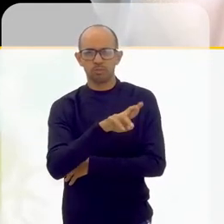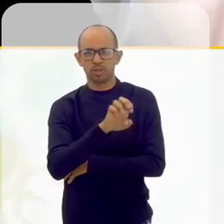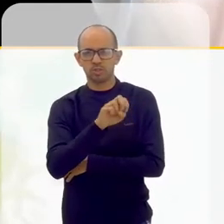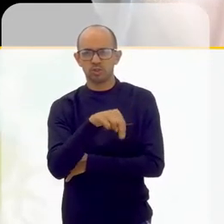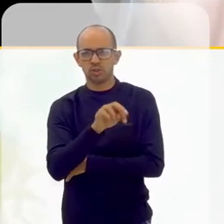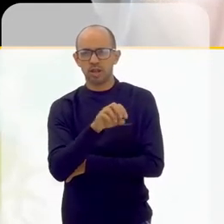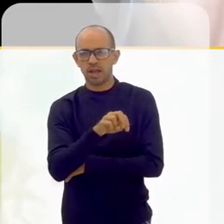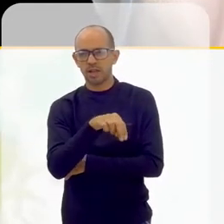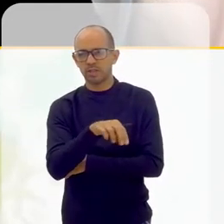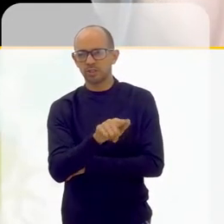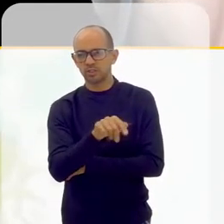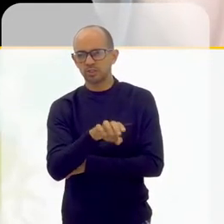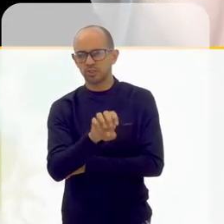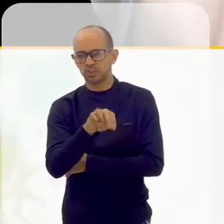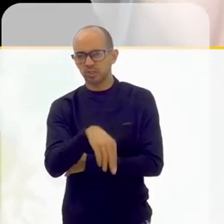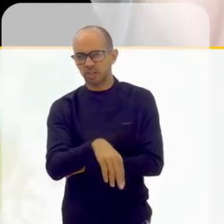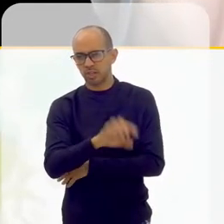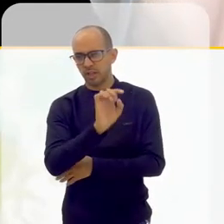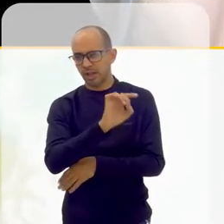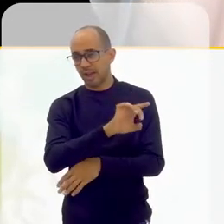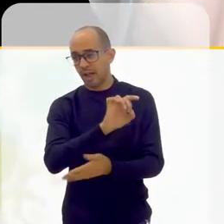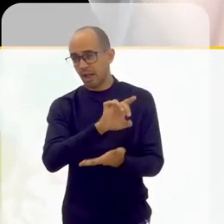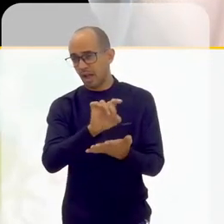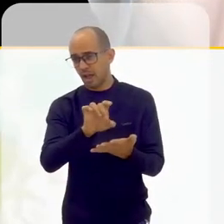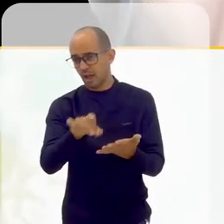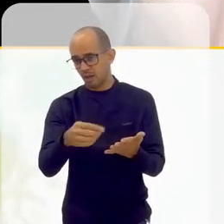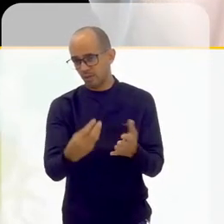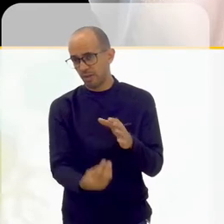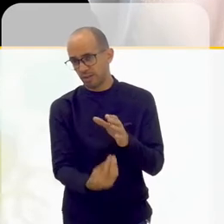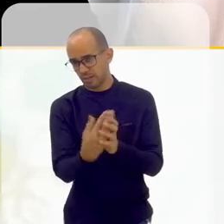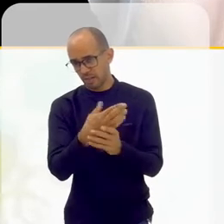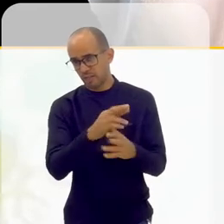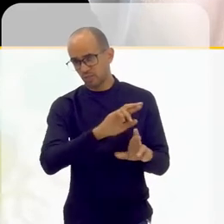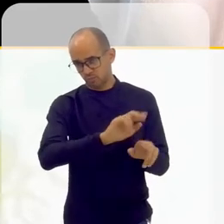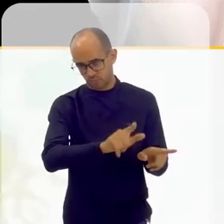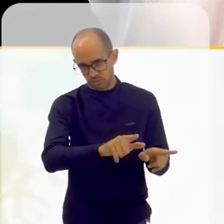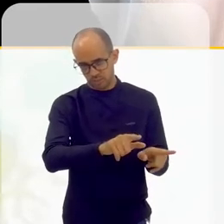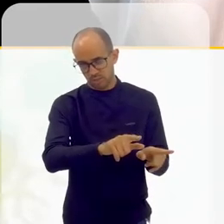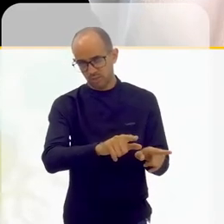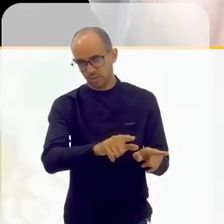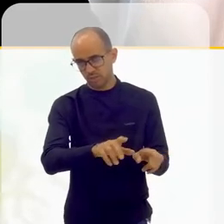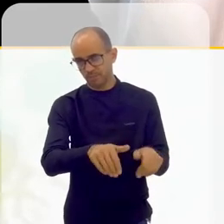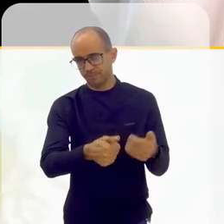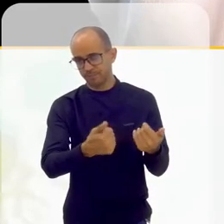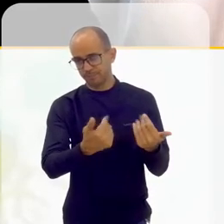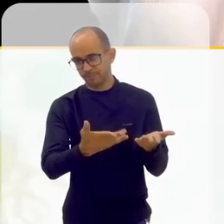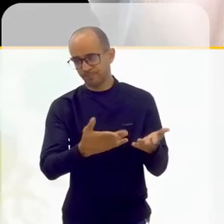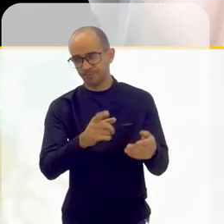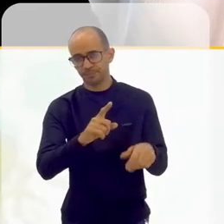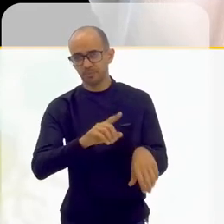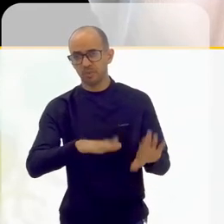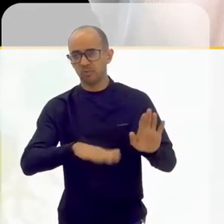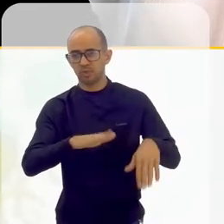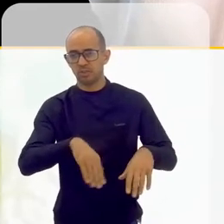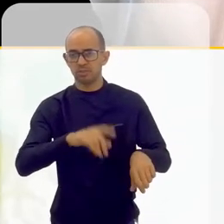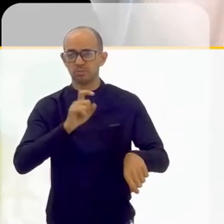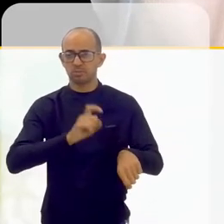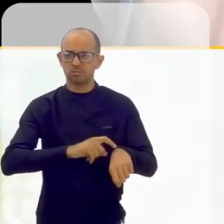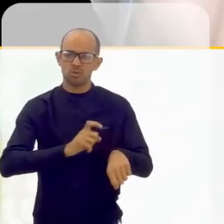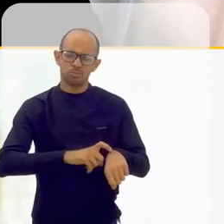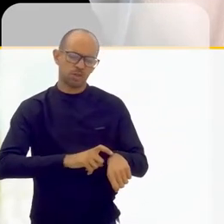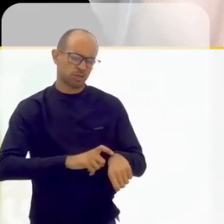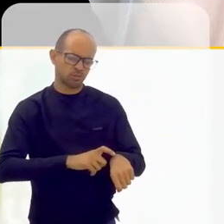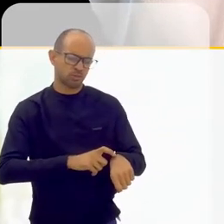e cada um vai criar esse histórico de uma forma diferente, vai aparecer para você de forma diferente. Então, de repente, ali